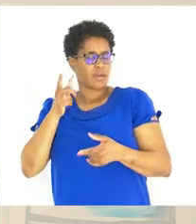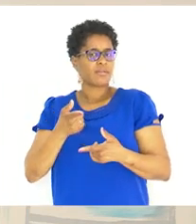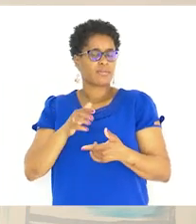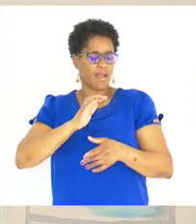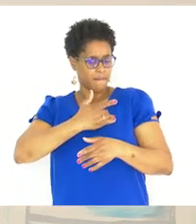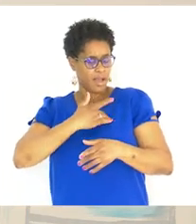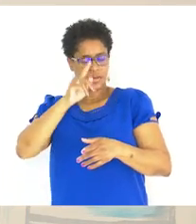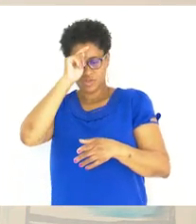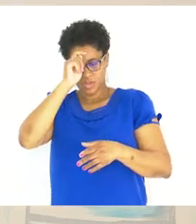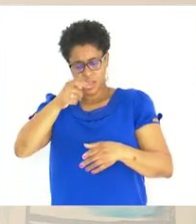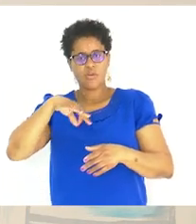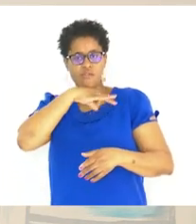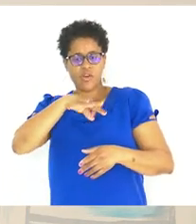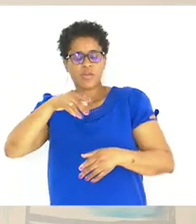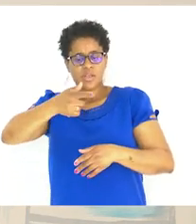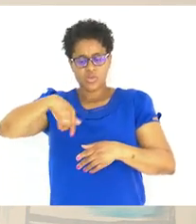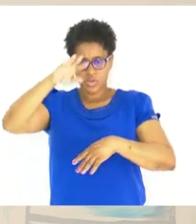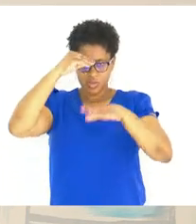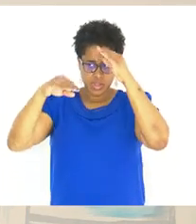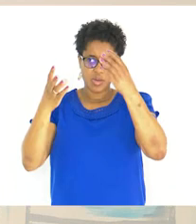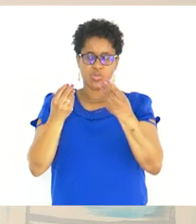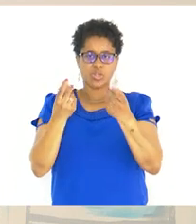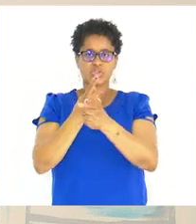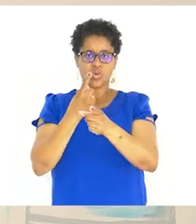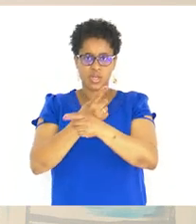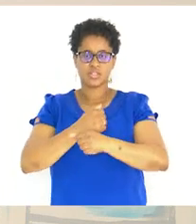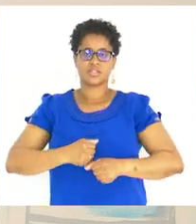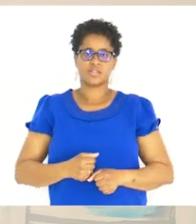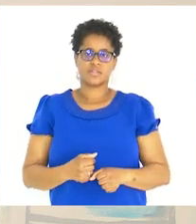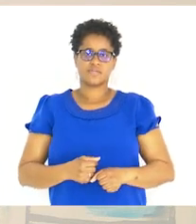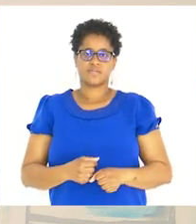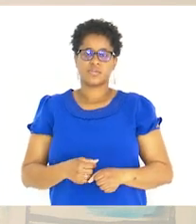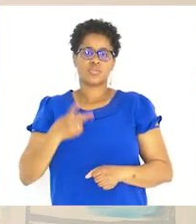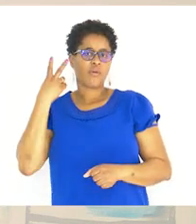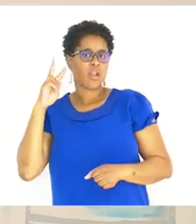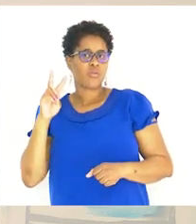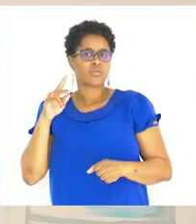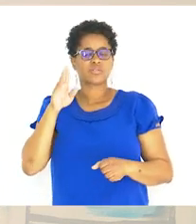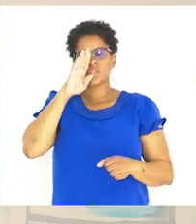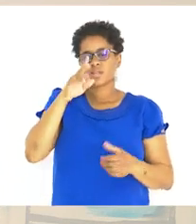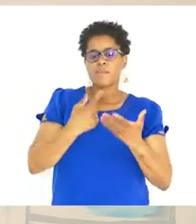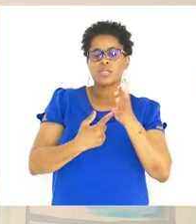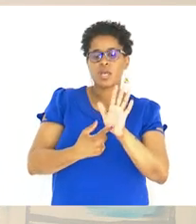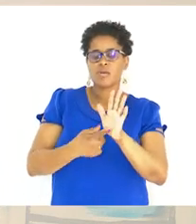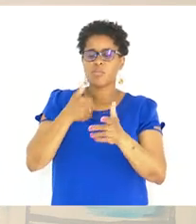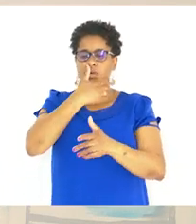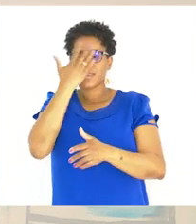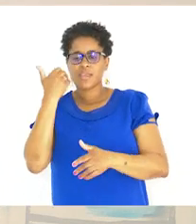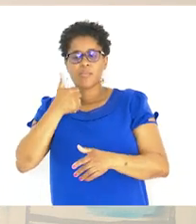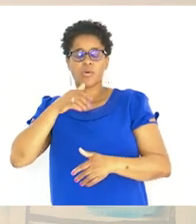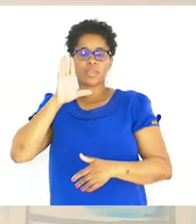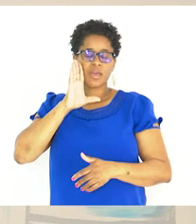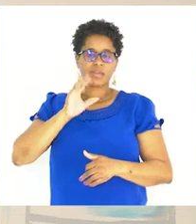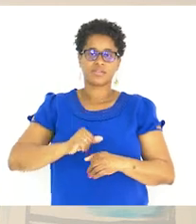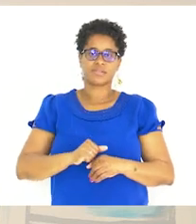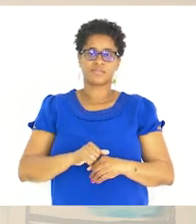Respeitar Com a família Nós aprendemos Muitas coisas Os valores Caso por exemplo Bom dia Boa